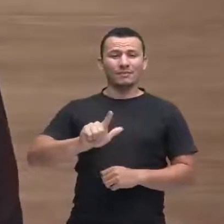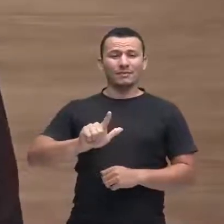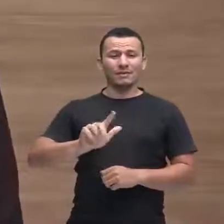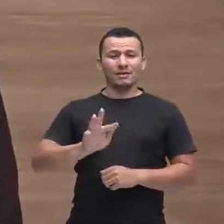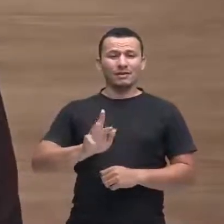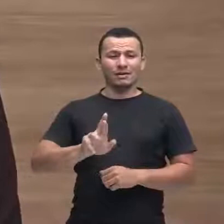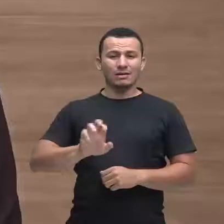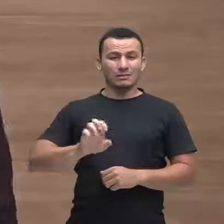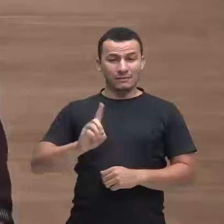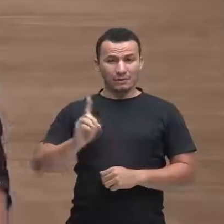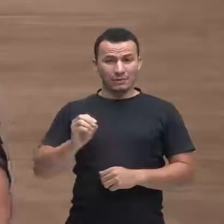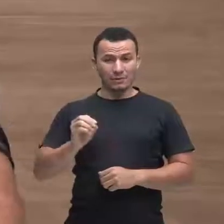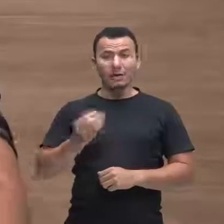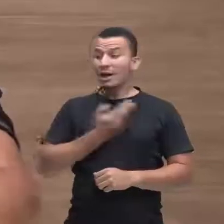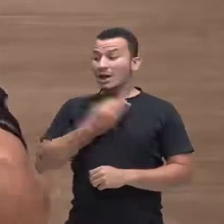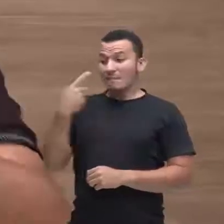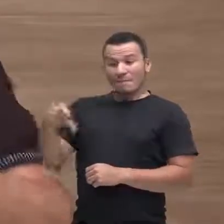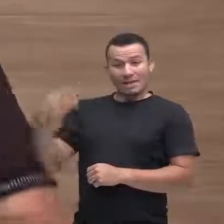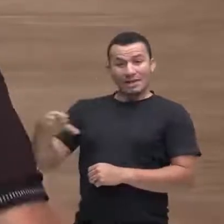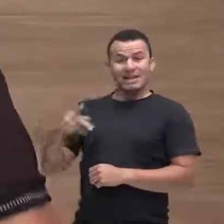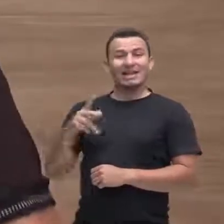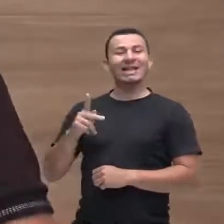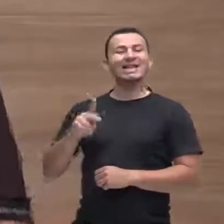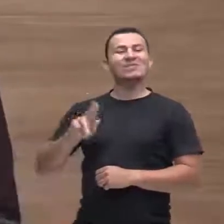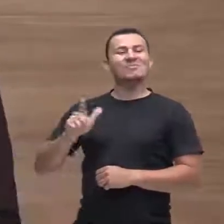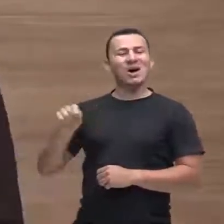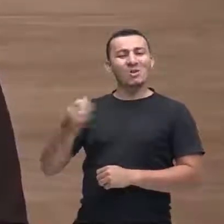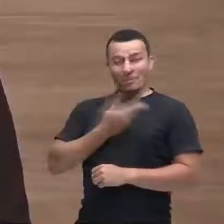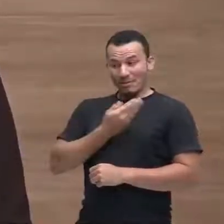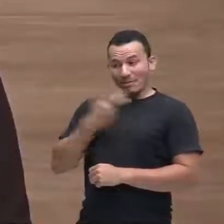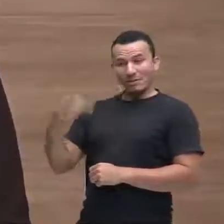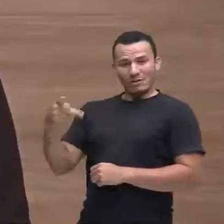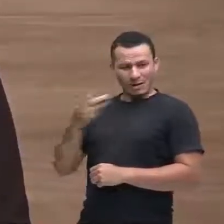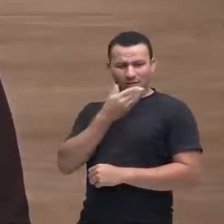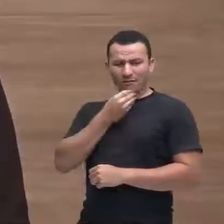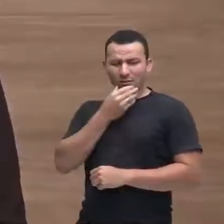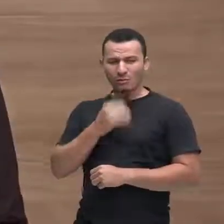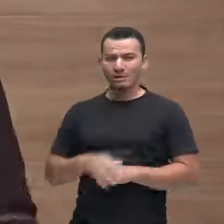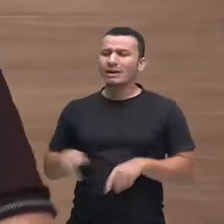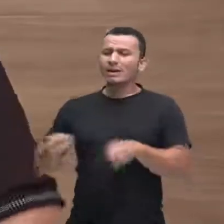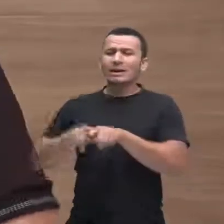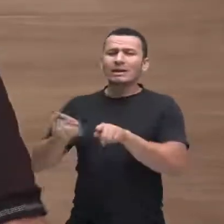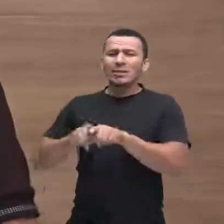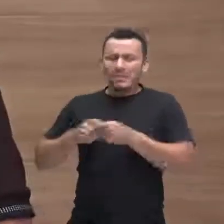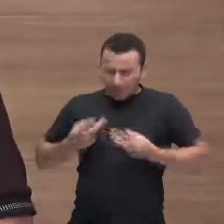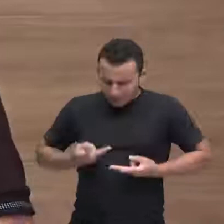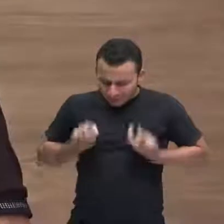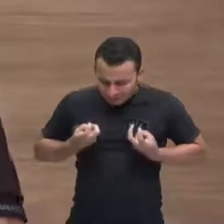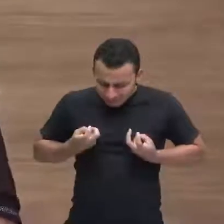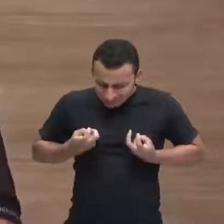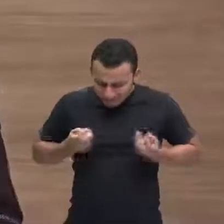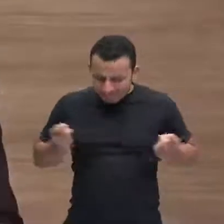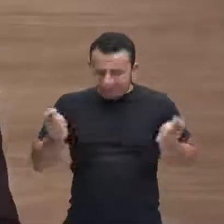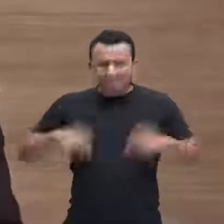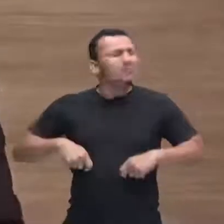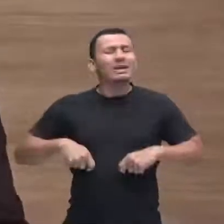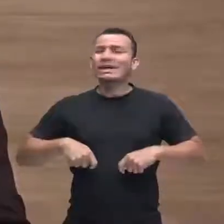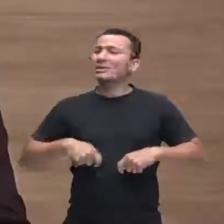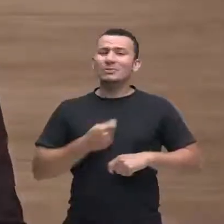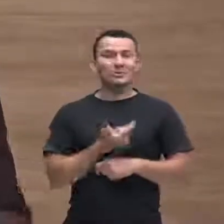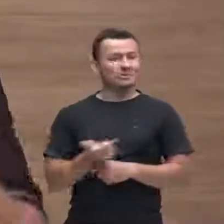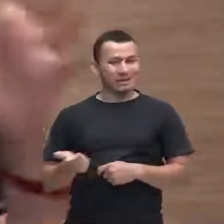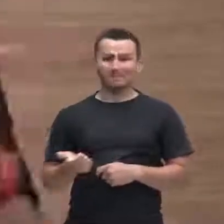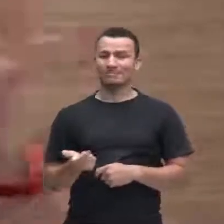que se considerava tão incapaz, ele se considerava uma pessoa que